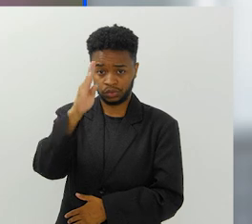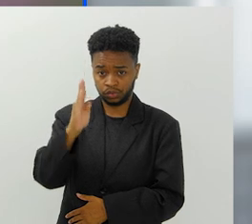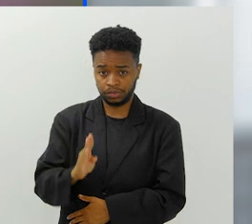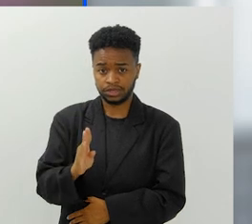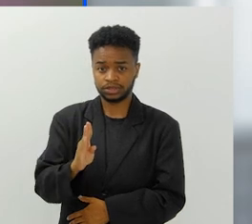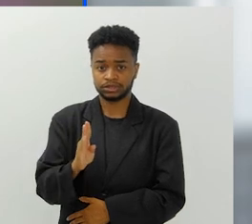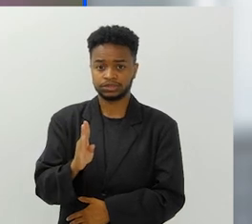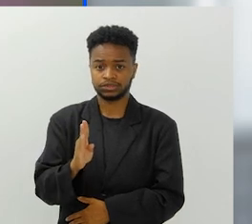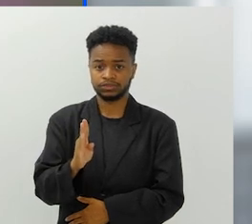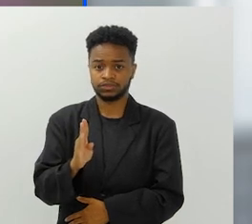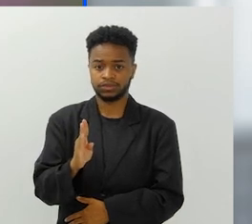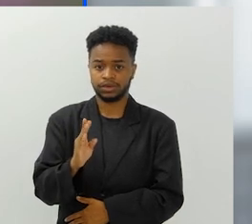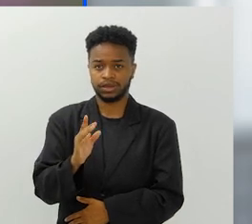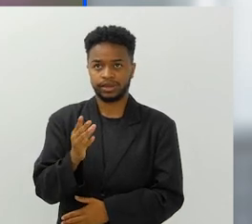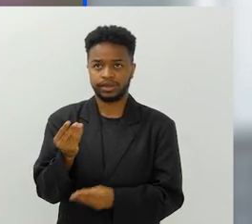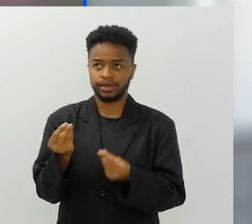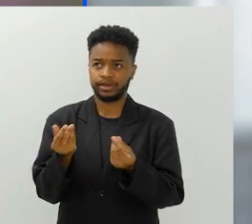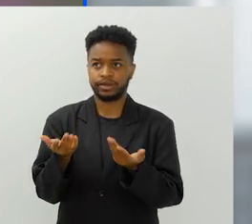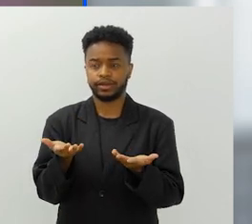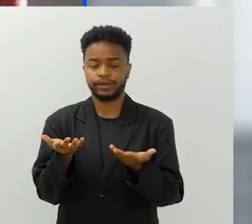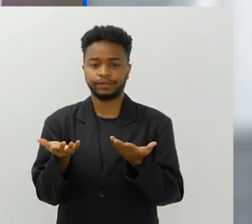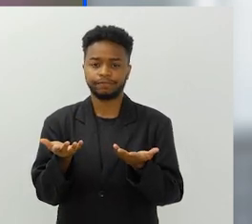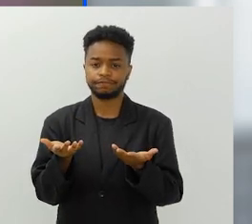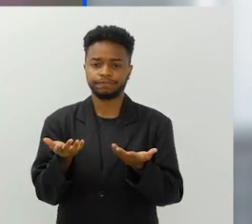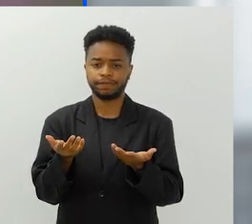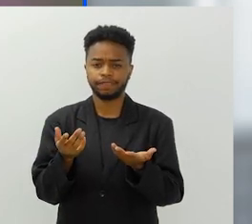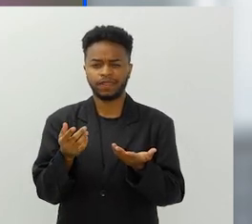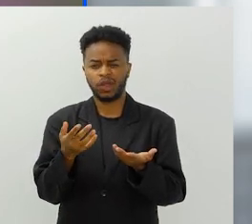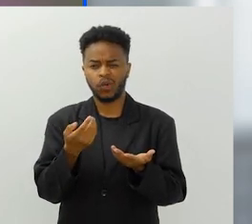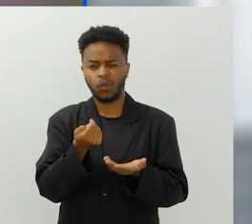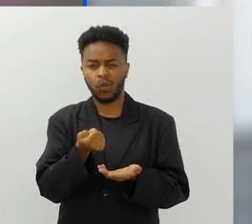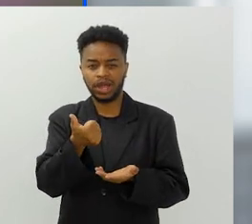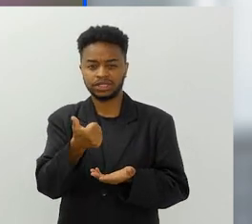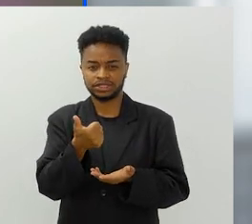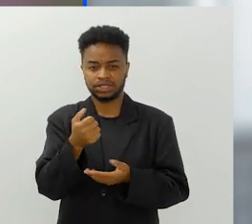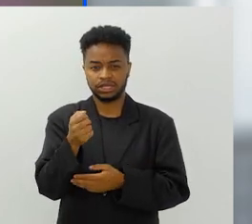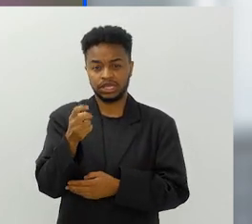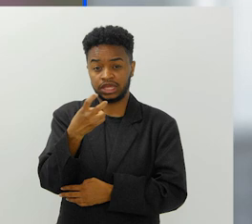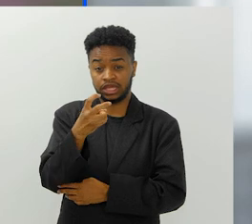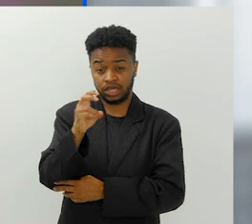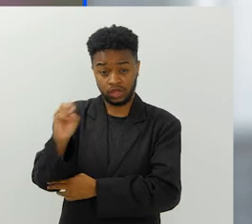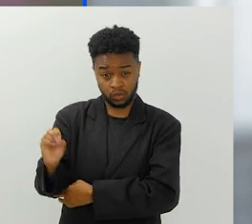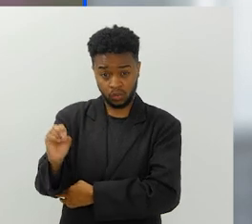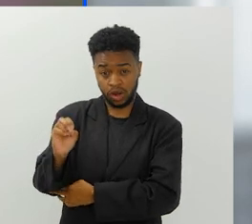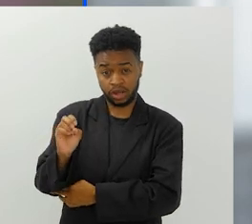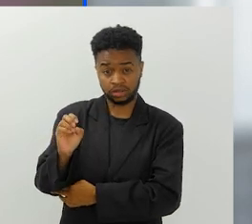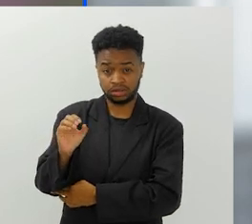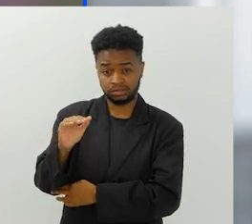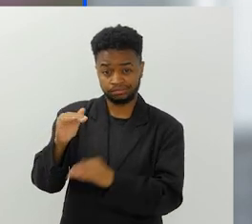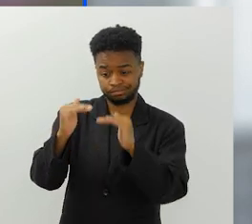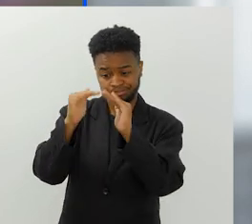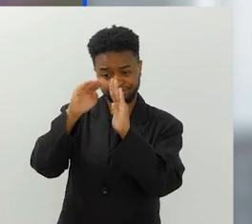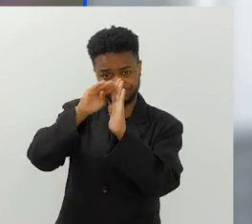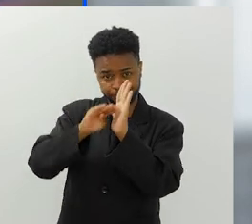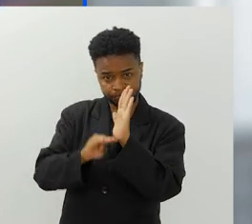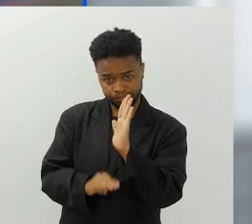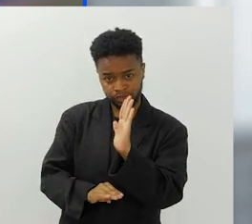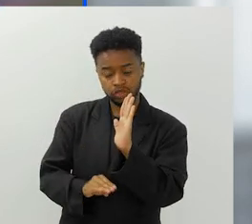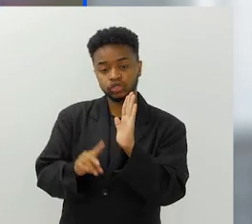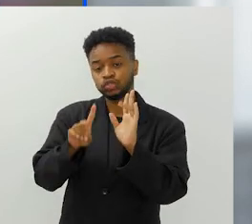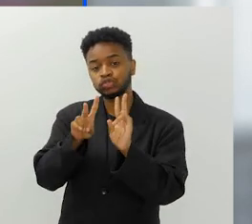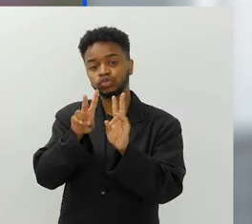Brasil, ele está em quase 50º lugar em termos de